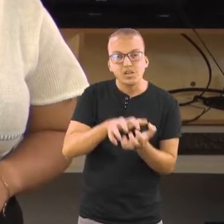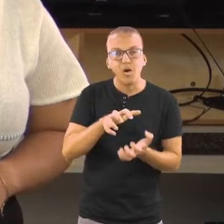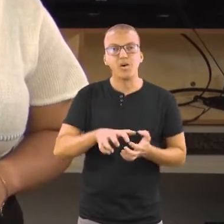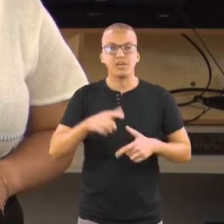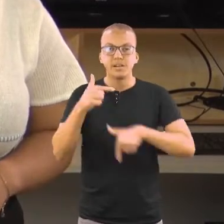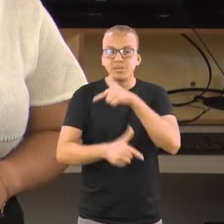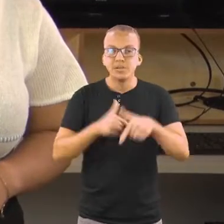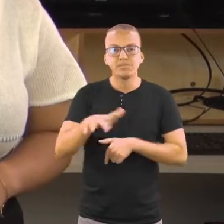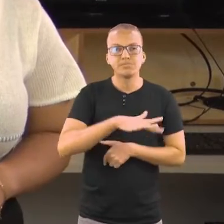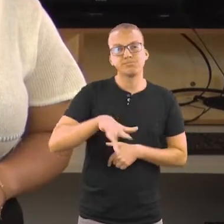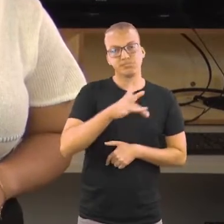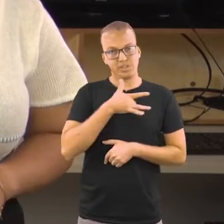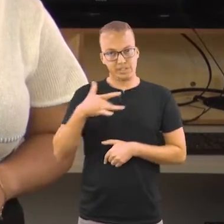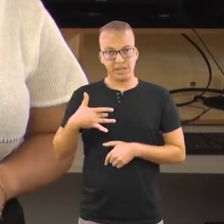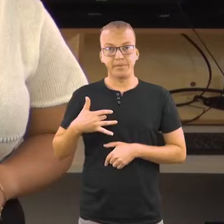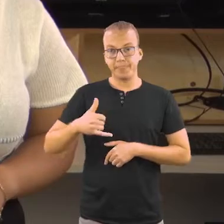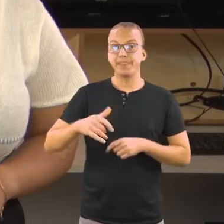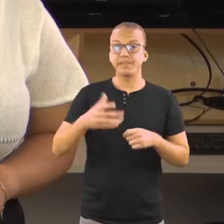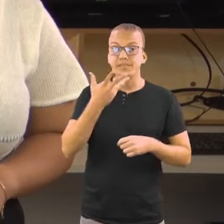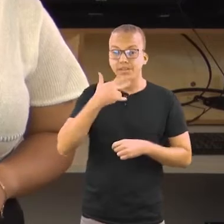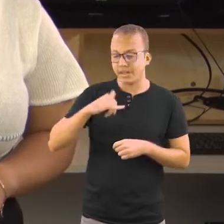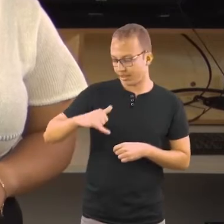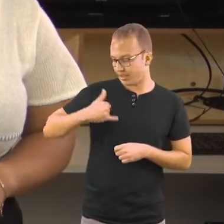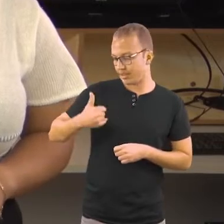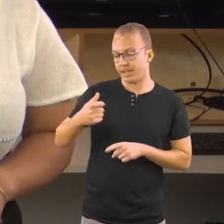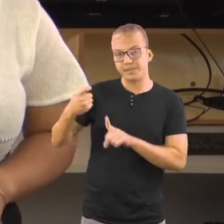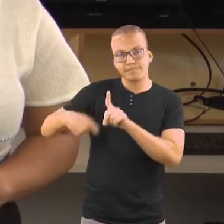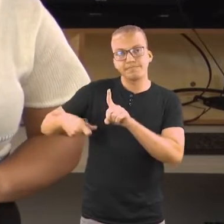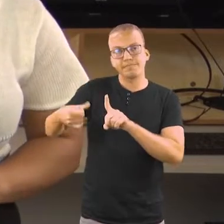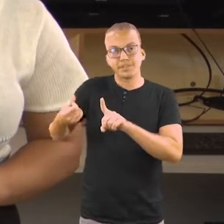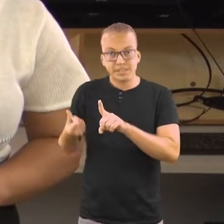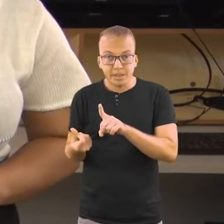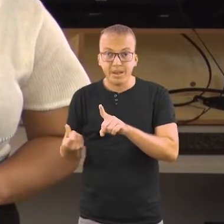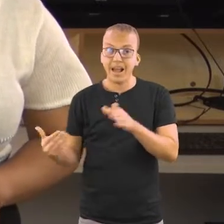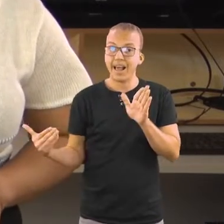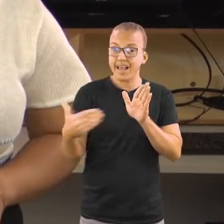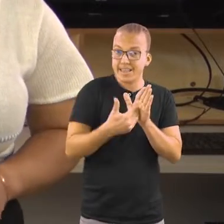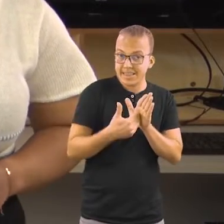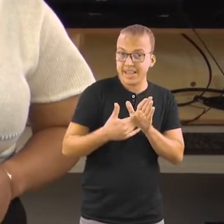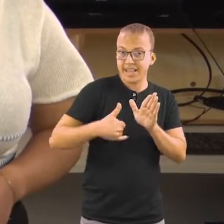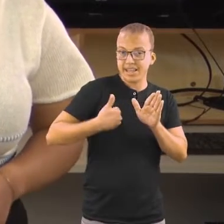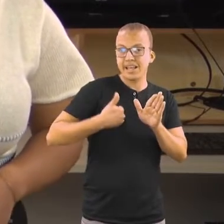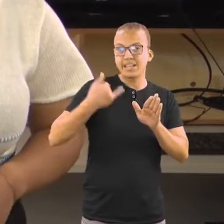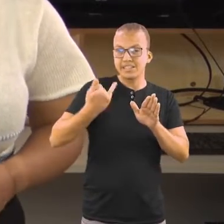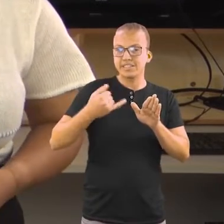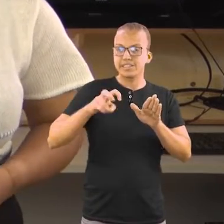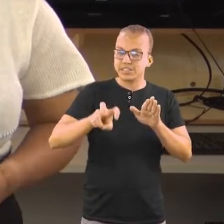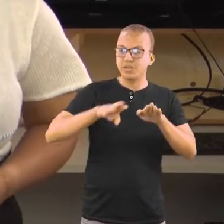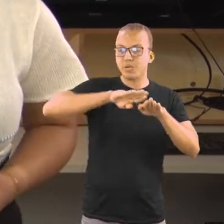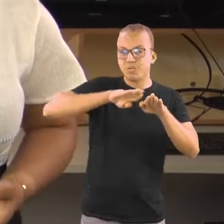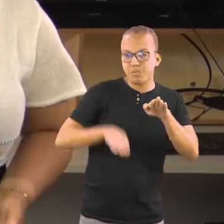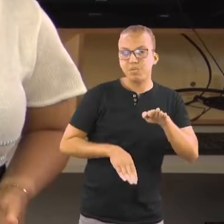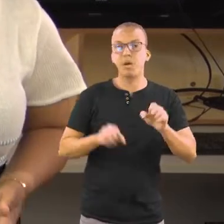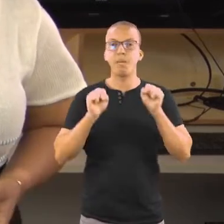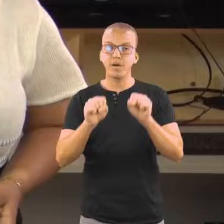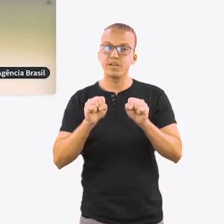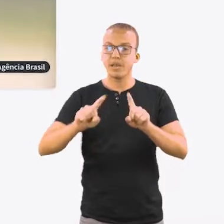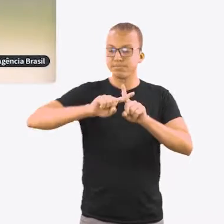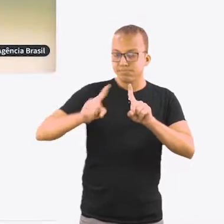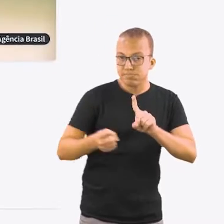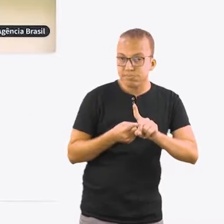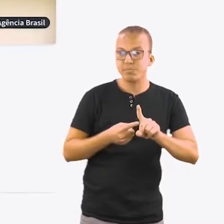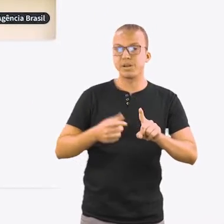idade entre 6 meses e 5 anos também podem ser imunizadas. E não para por aí. Gestantes, puérperas, povos